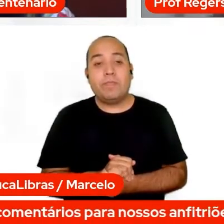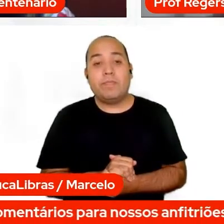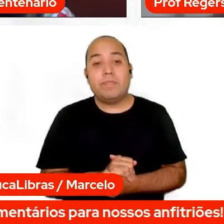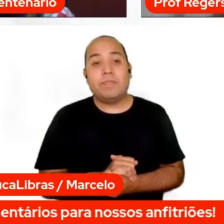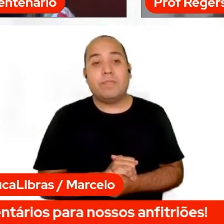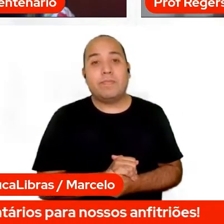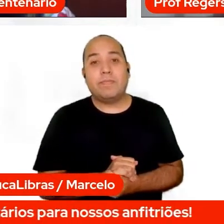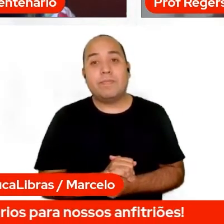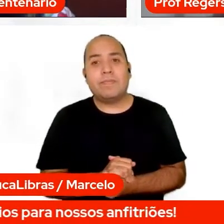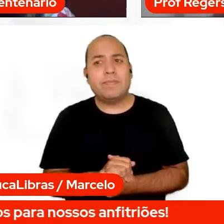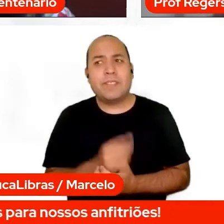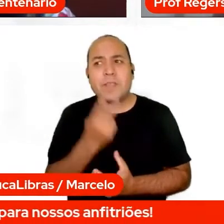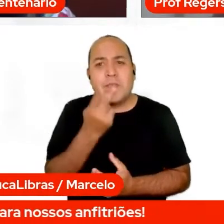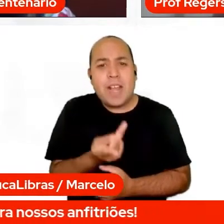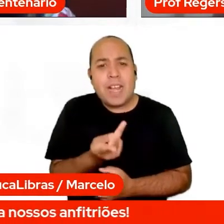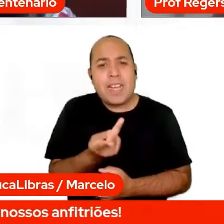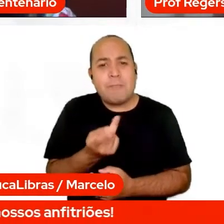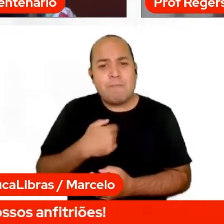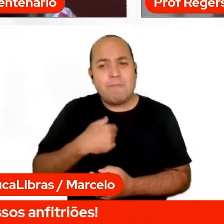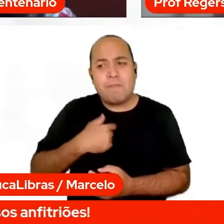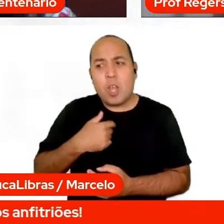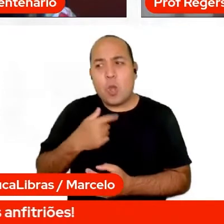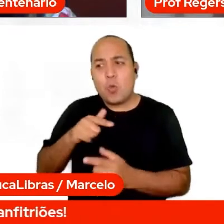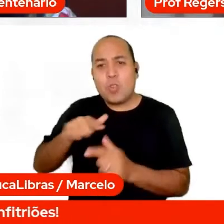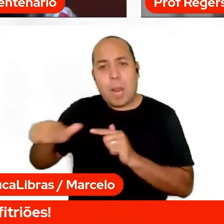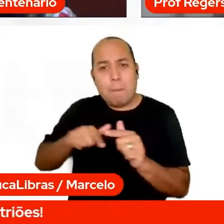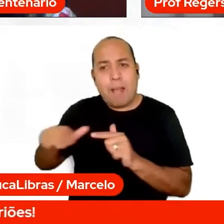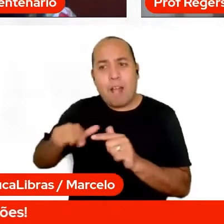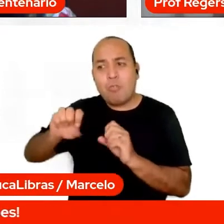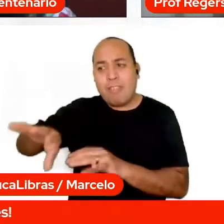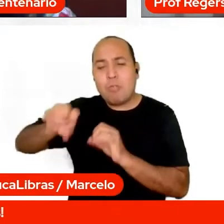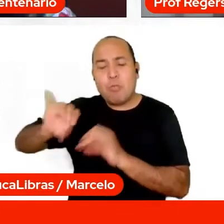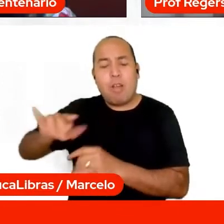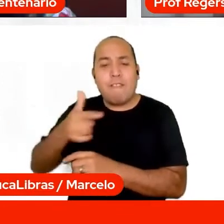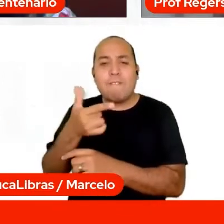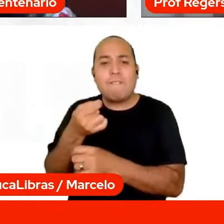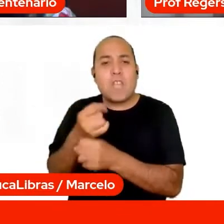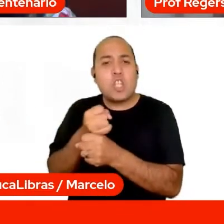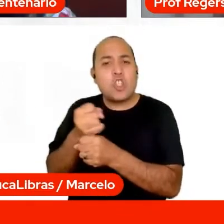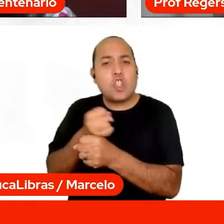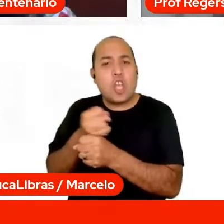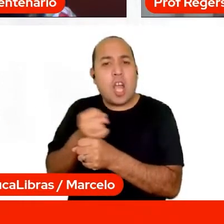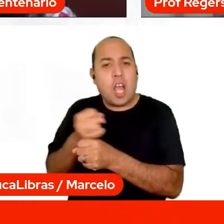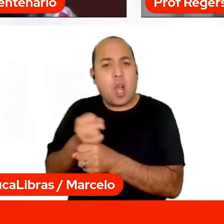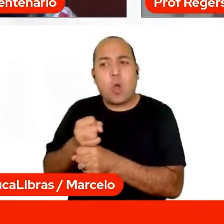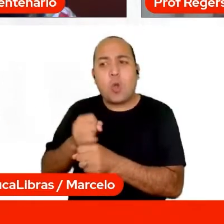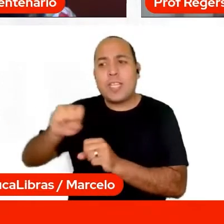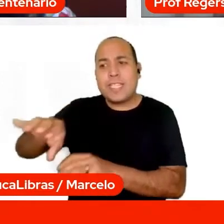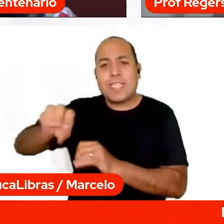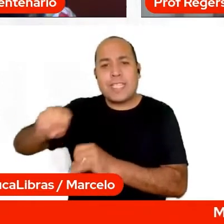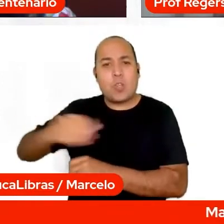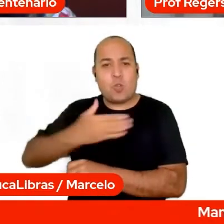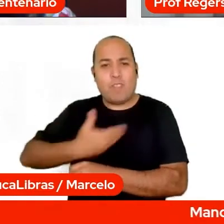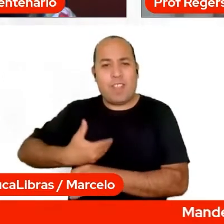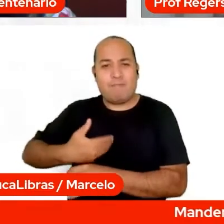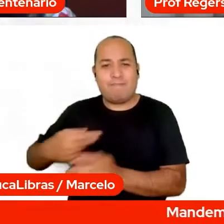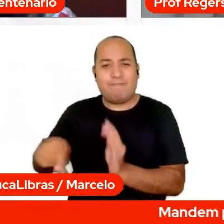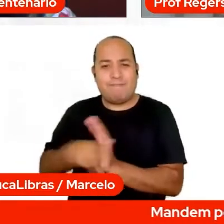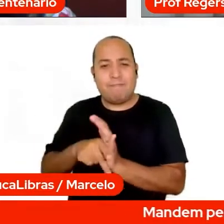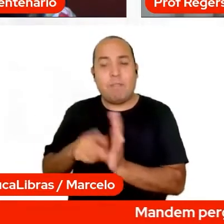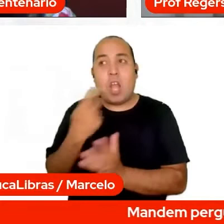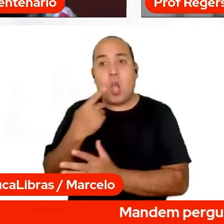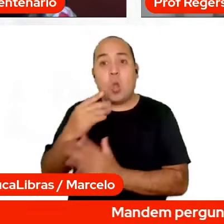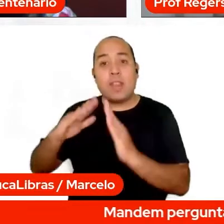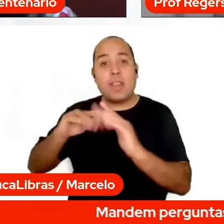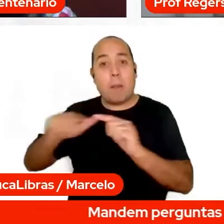como eu disse, estou na educação já há quase 20 anos, educação pública, ensino fundamental e trabalho em uma escola integral,